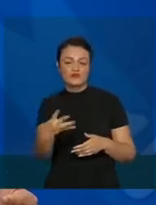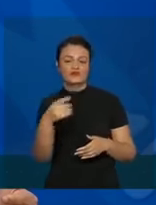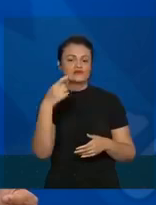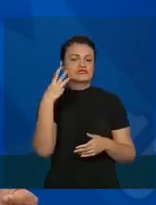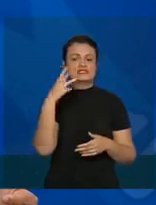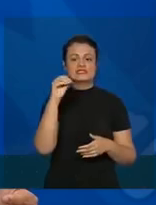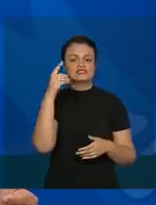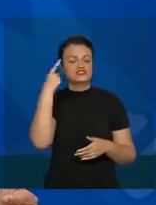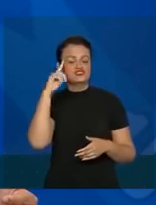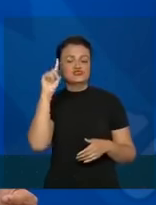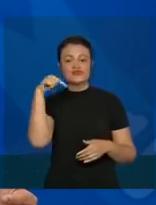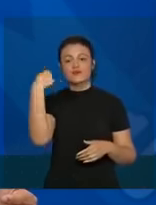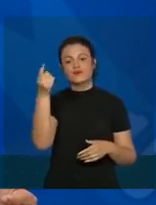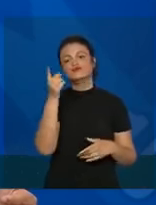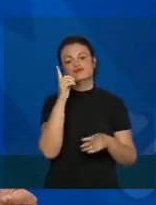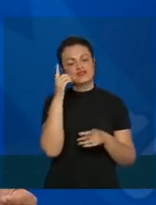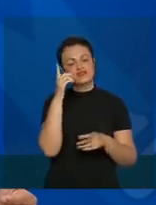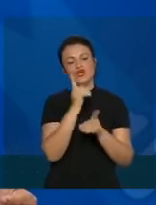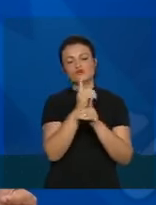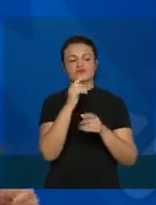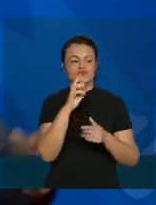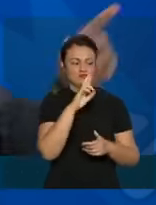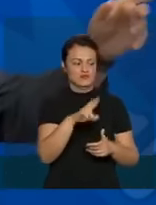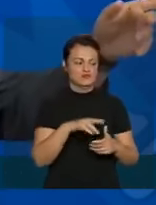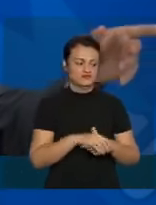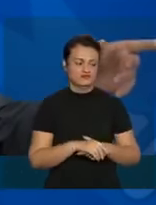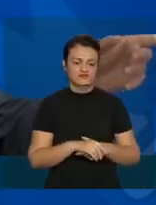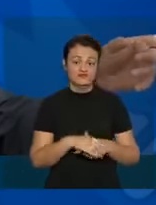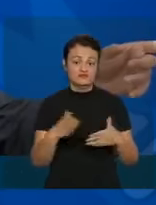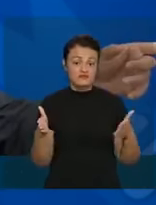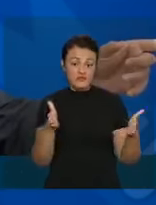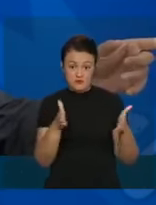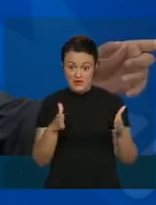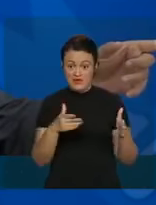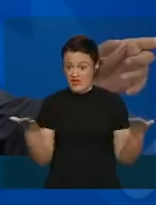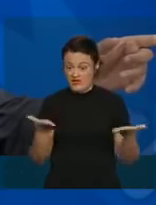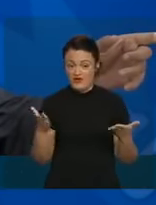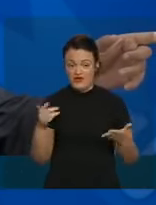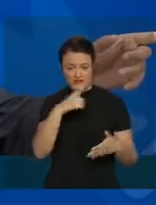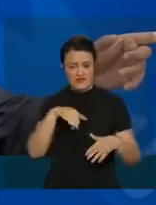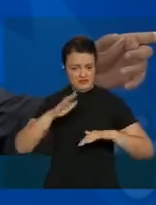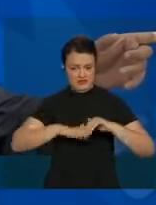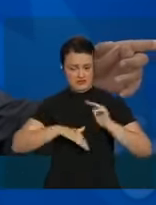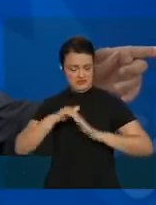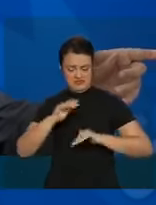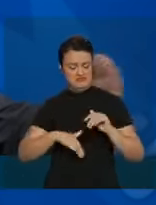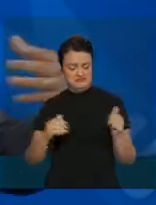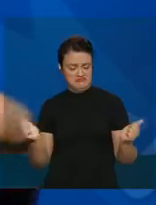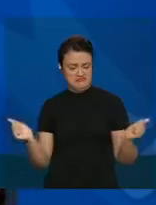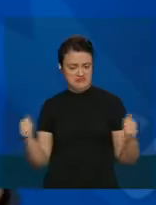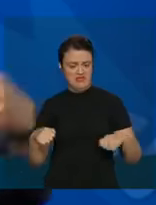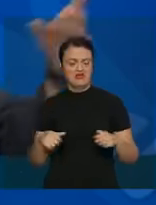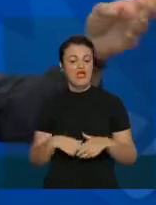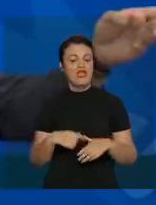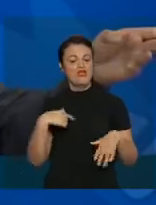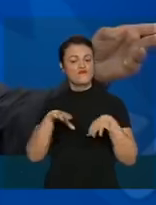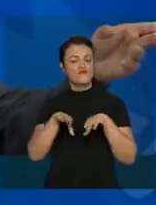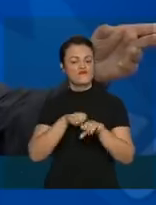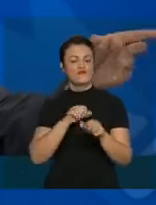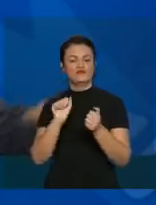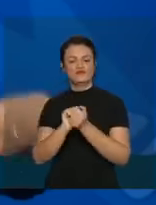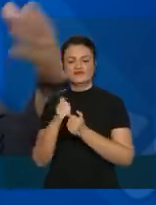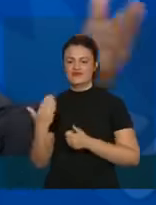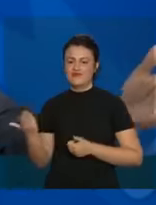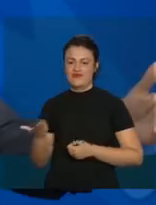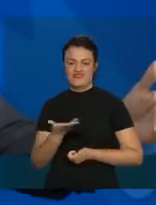dias na frente. Então, essa equipe está preparada para isso. Eu me formei com eles.